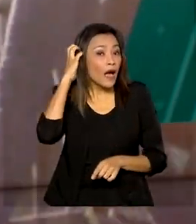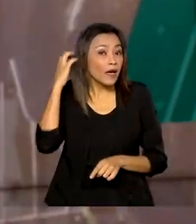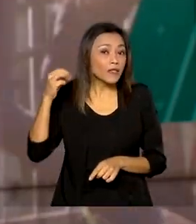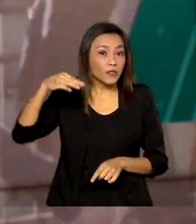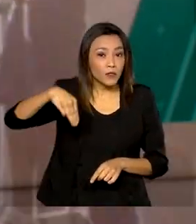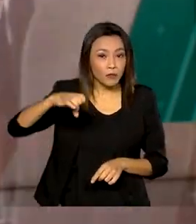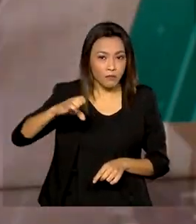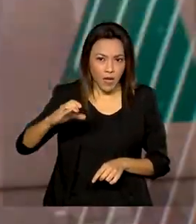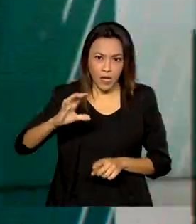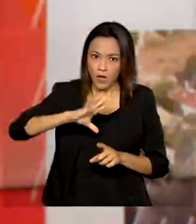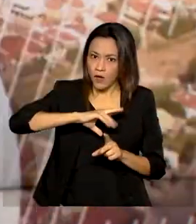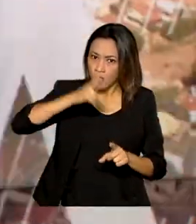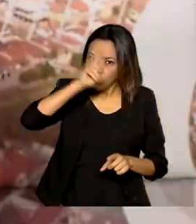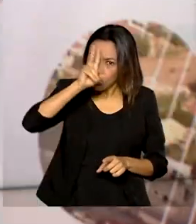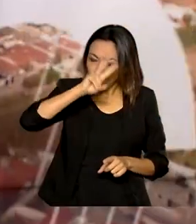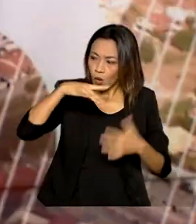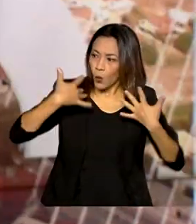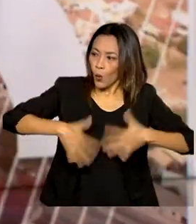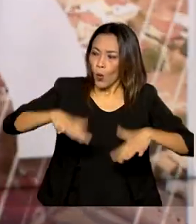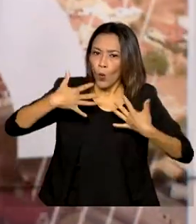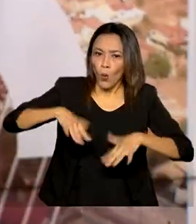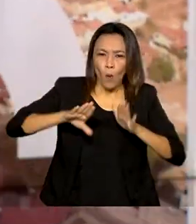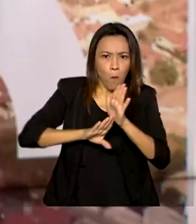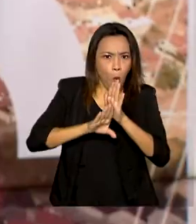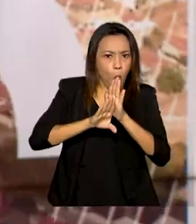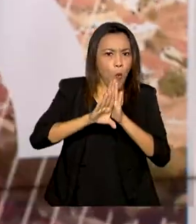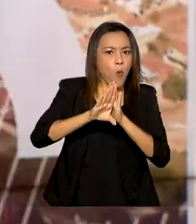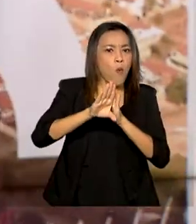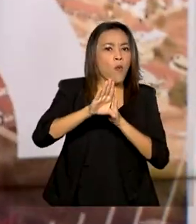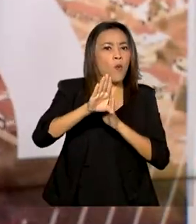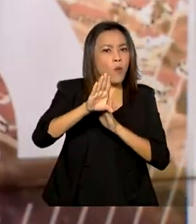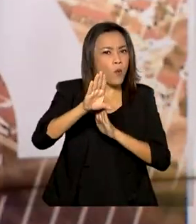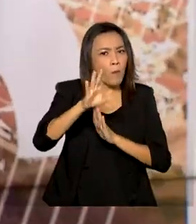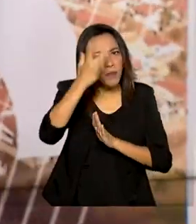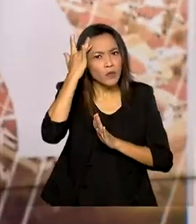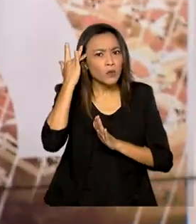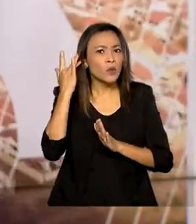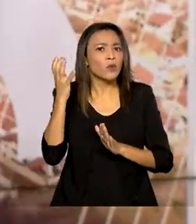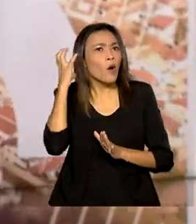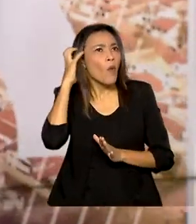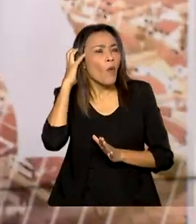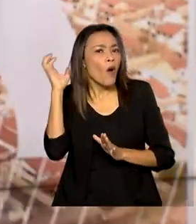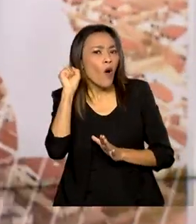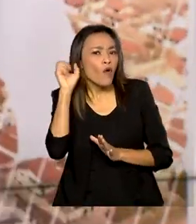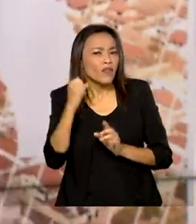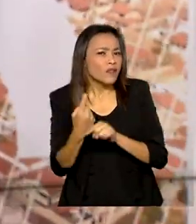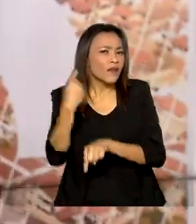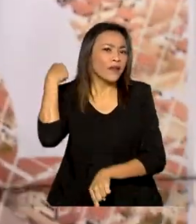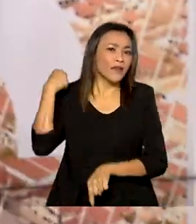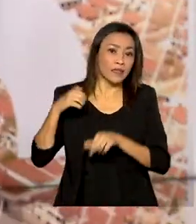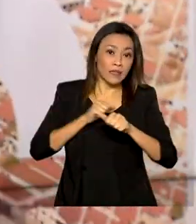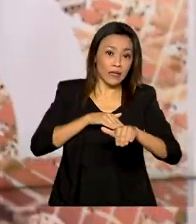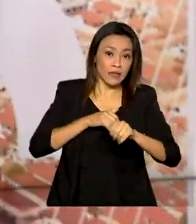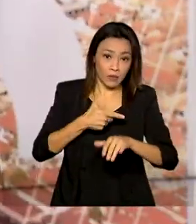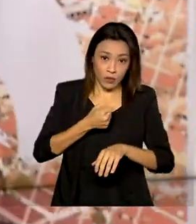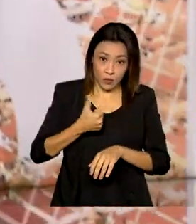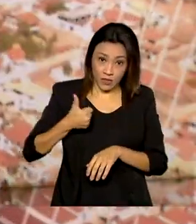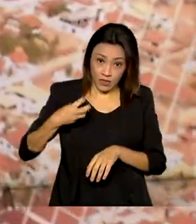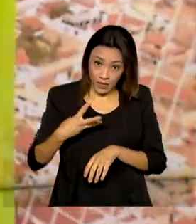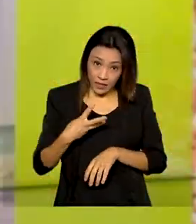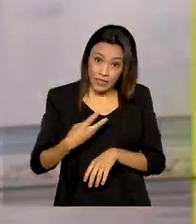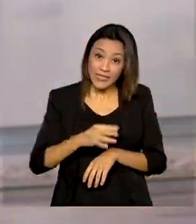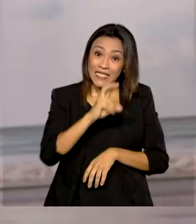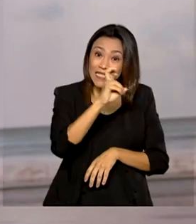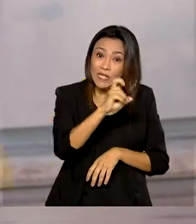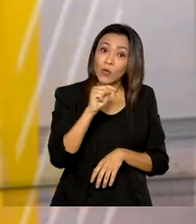histórica e teve o melhor desempenho registrado em números de ouvintes desde setembro de 2013. Foram mais de 5 mil ouvintes